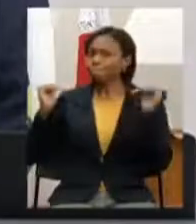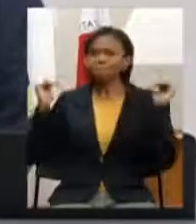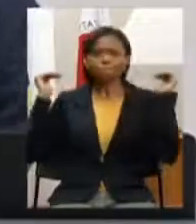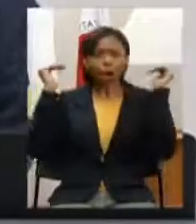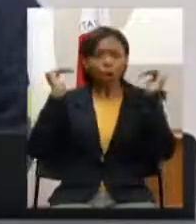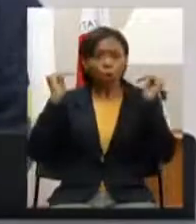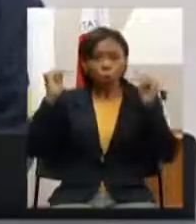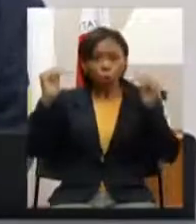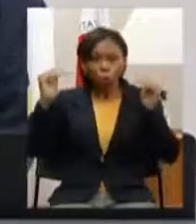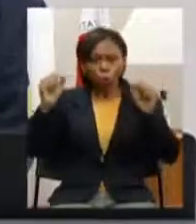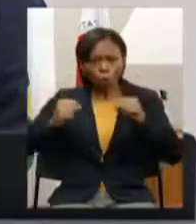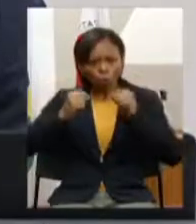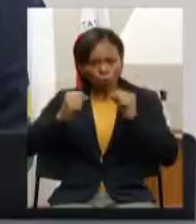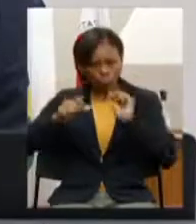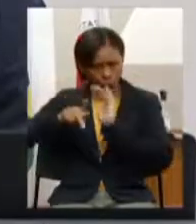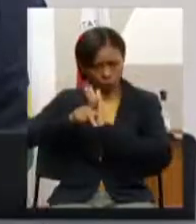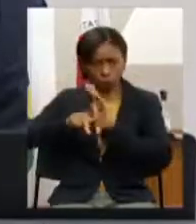povo